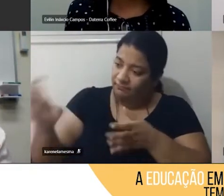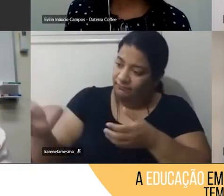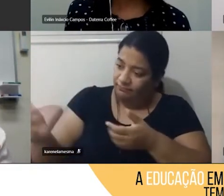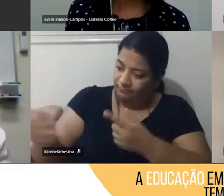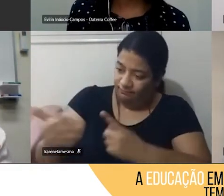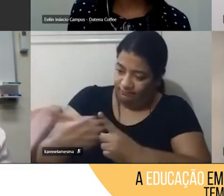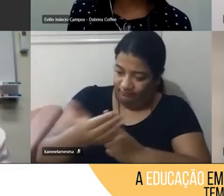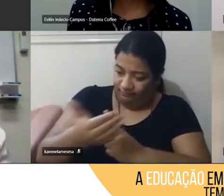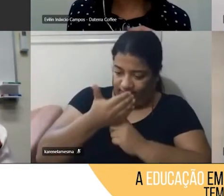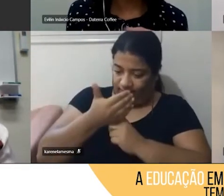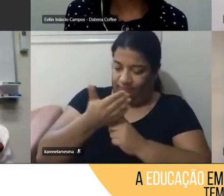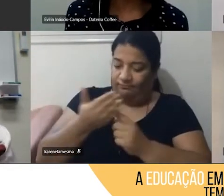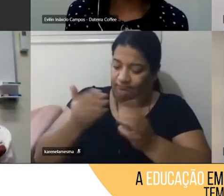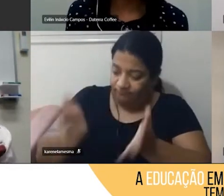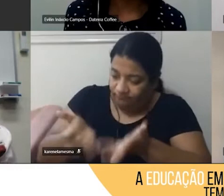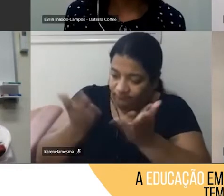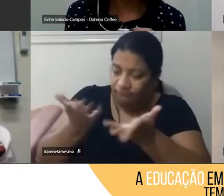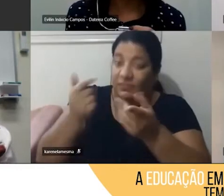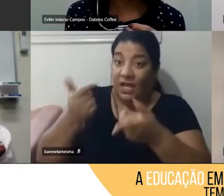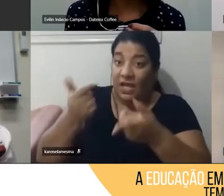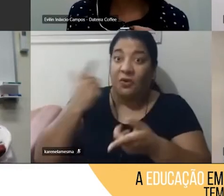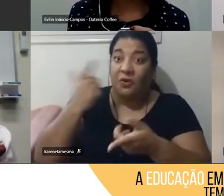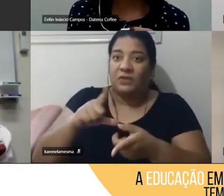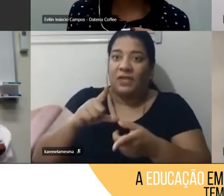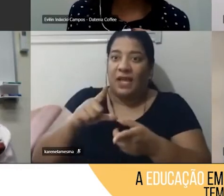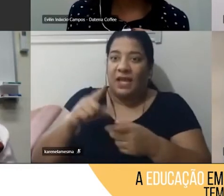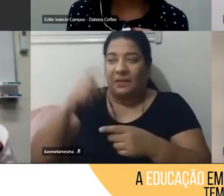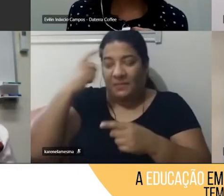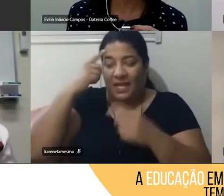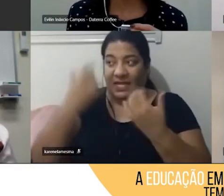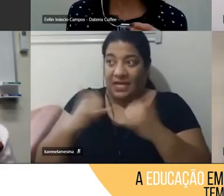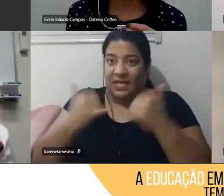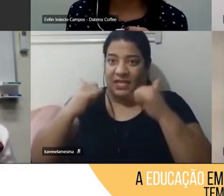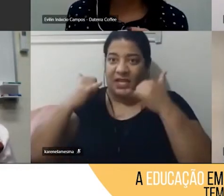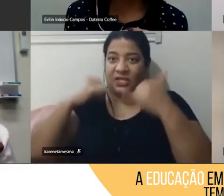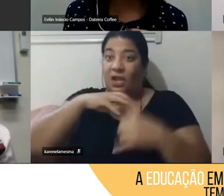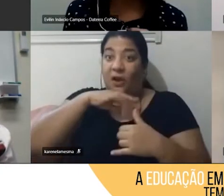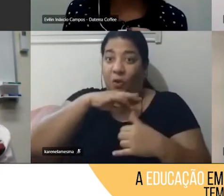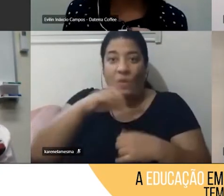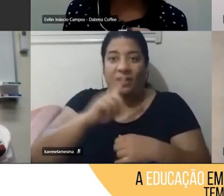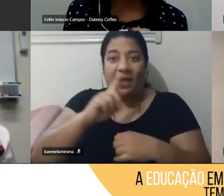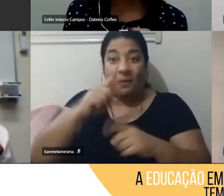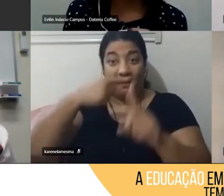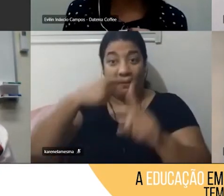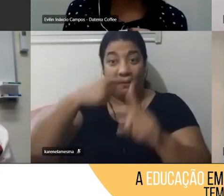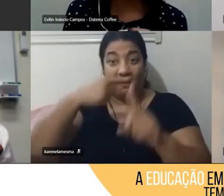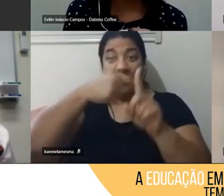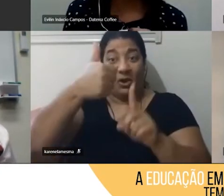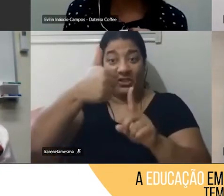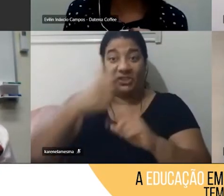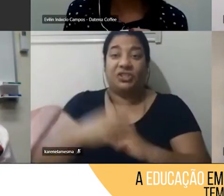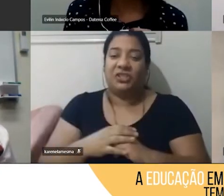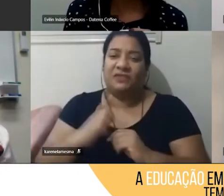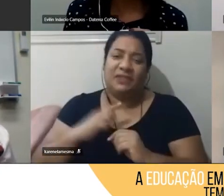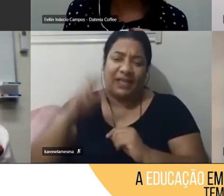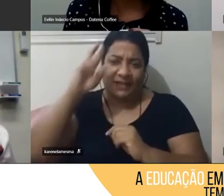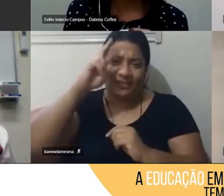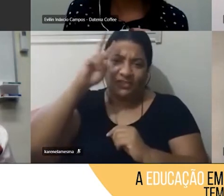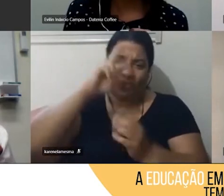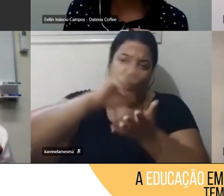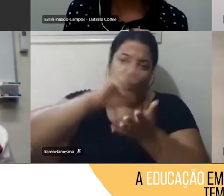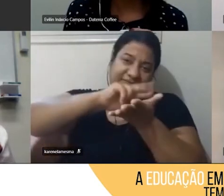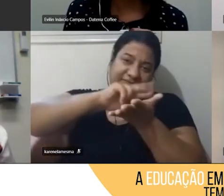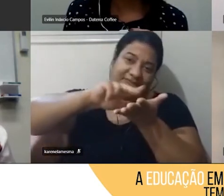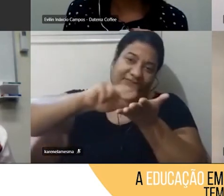consegue canalizar toda a energia dele para o positivo, então, eu teria várias histórias aqui para compartilhar com